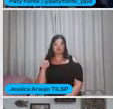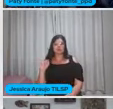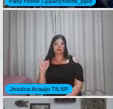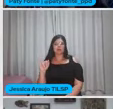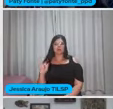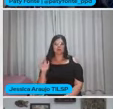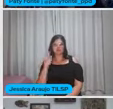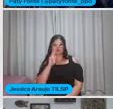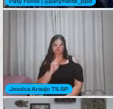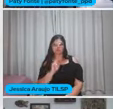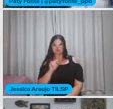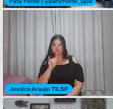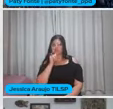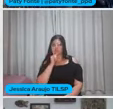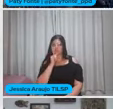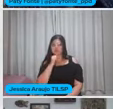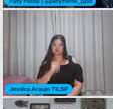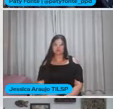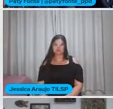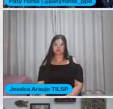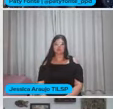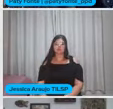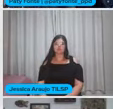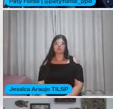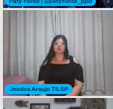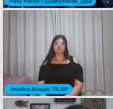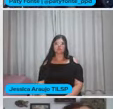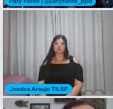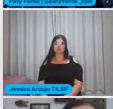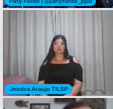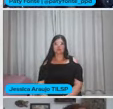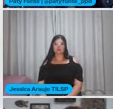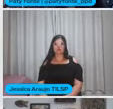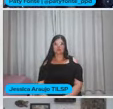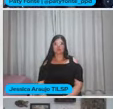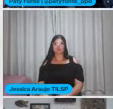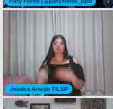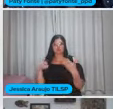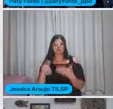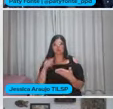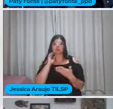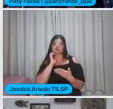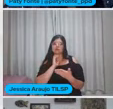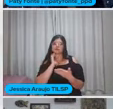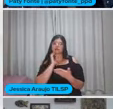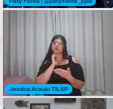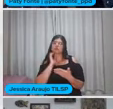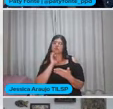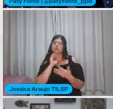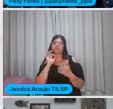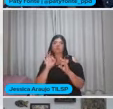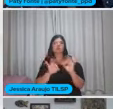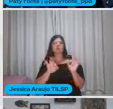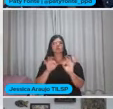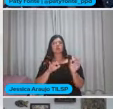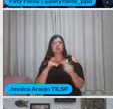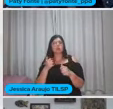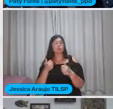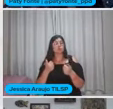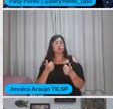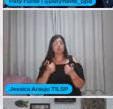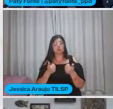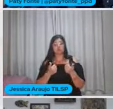mostrar um exemplo Pode passar Olha aqui, aí chegamos Ah, chegamos Esse projeto Eu dei consultoria